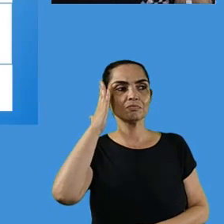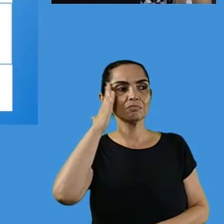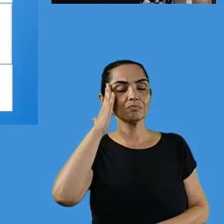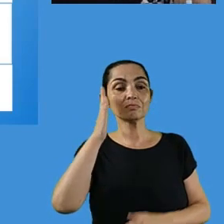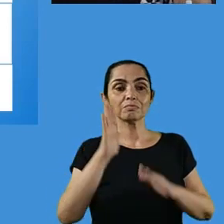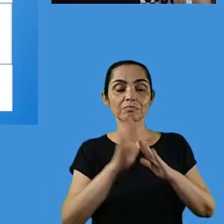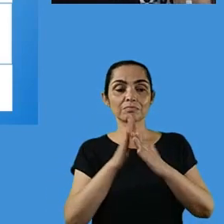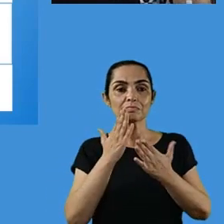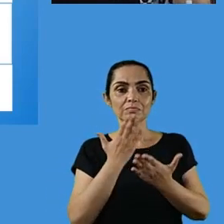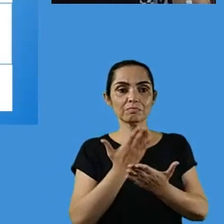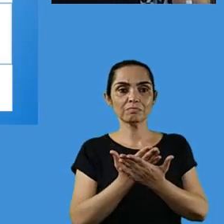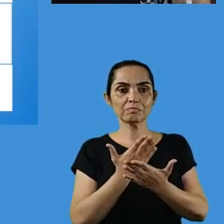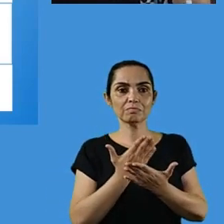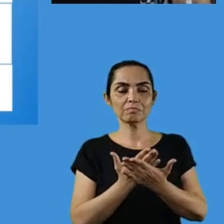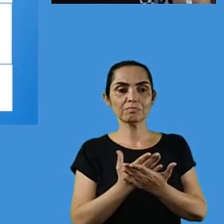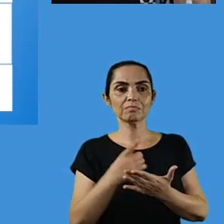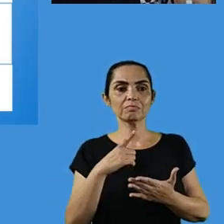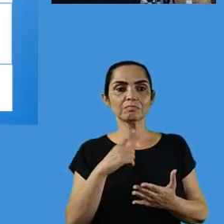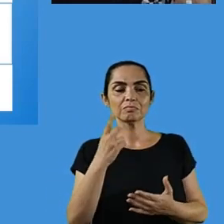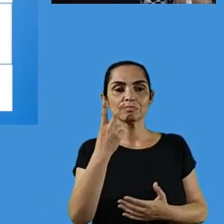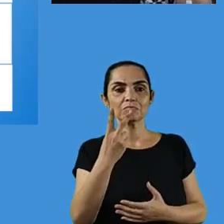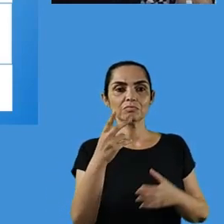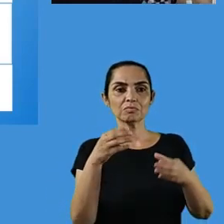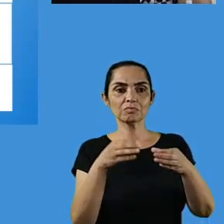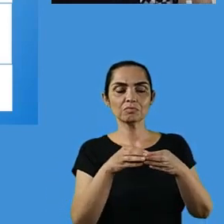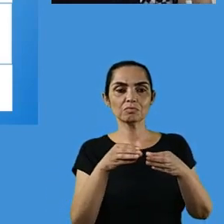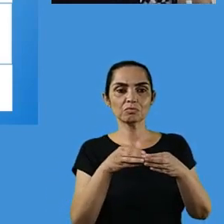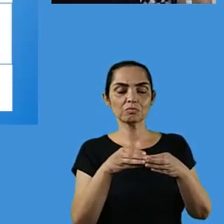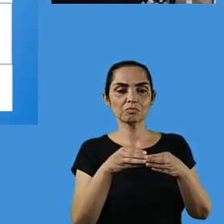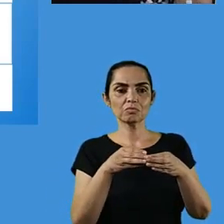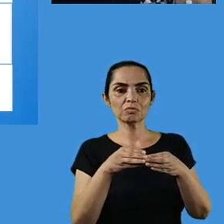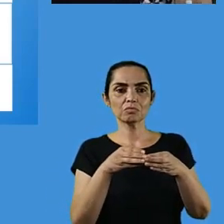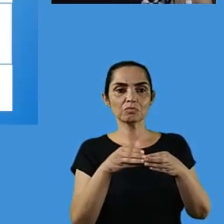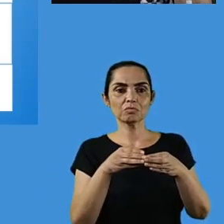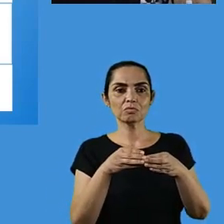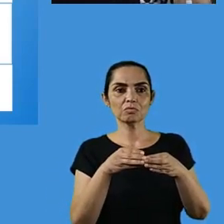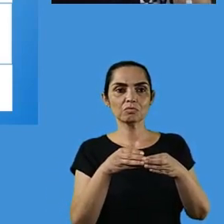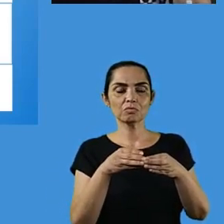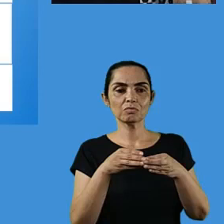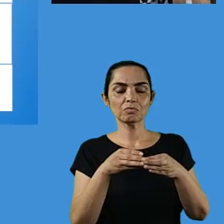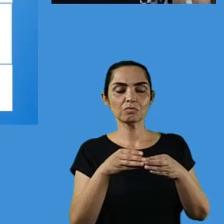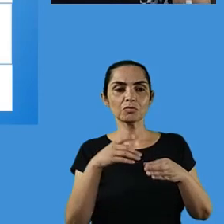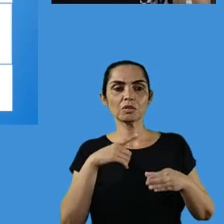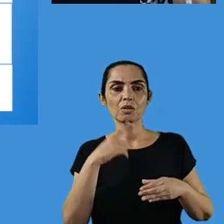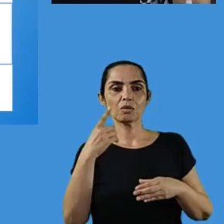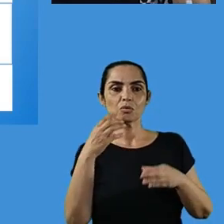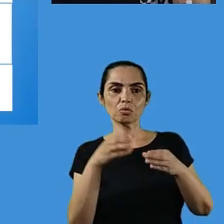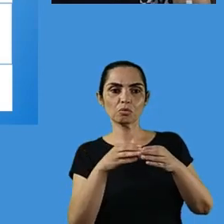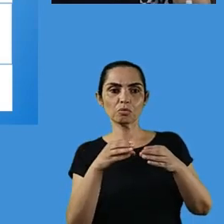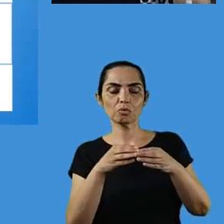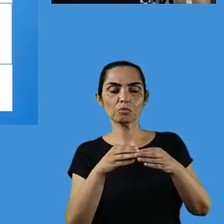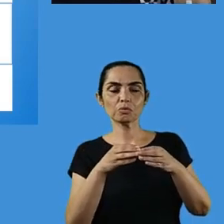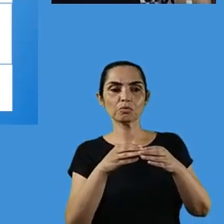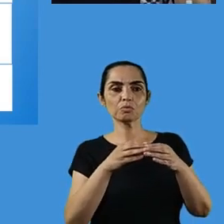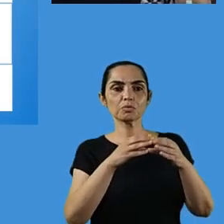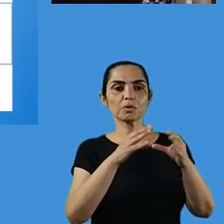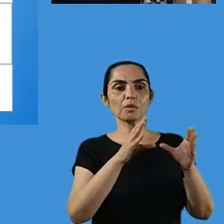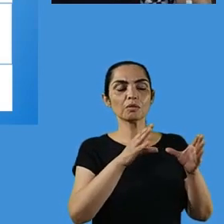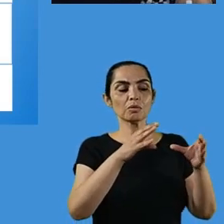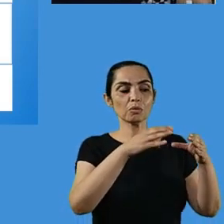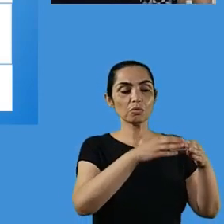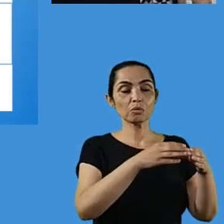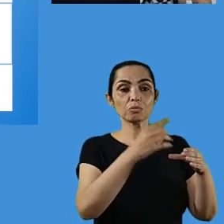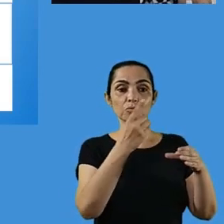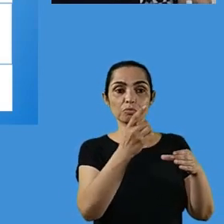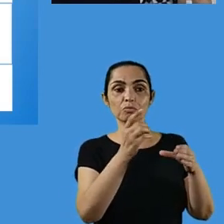presencial. Conforme a resolução 223, os grupos 1 ao 3 terão jornada reduzida para